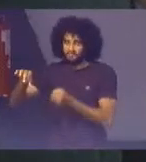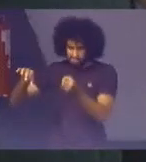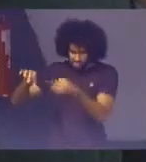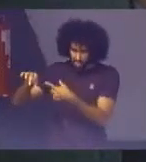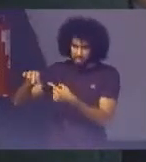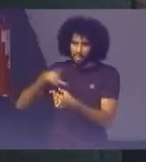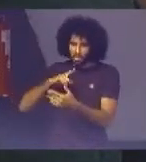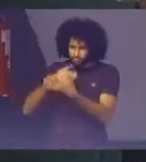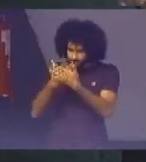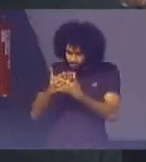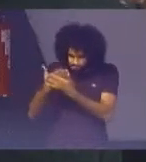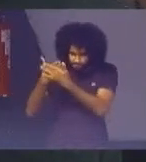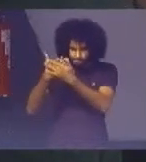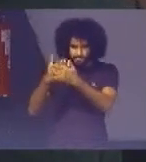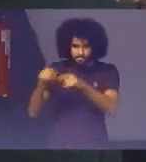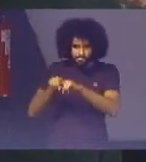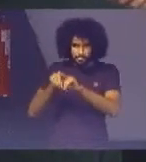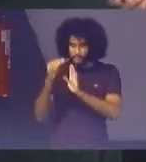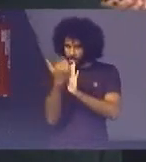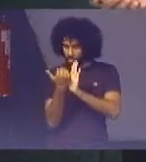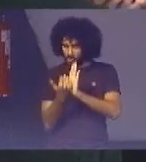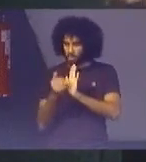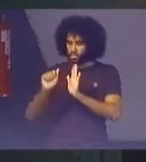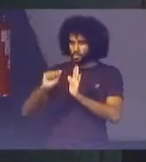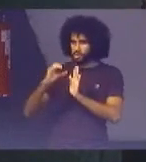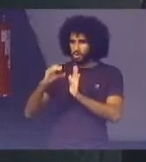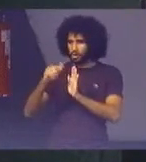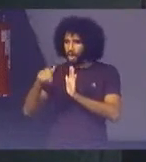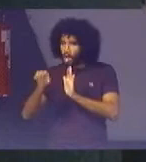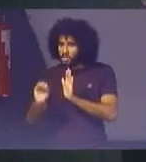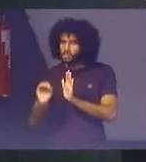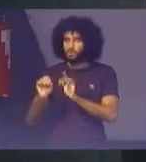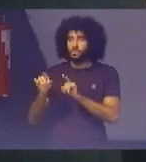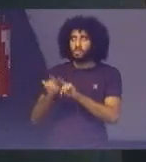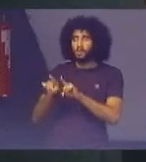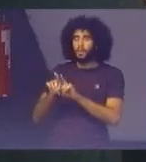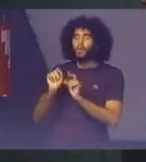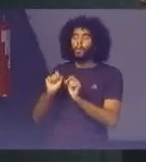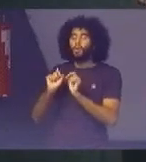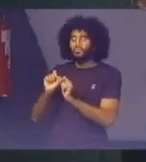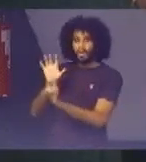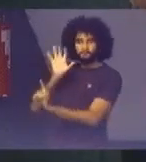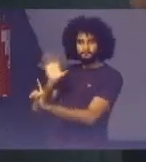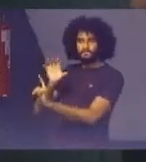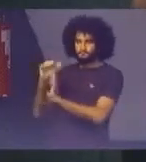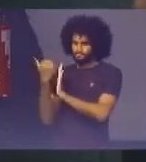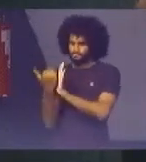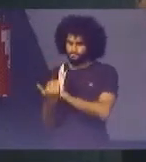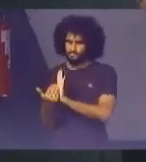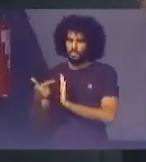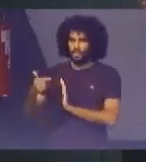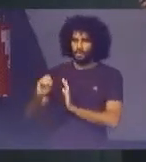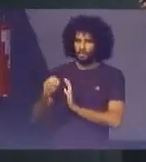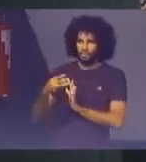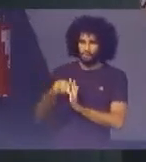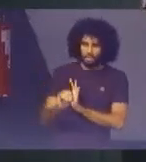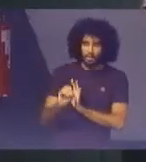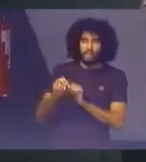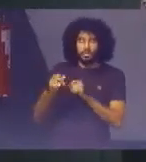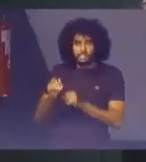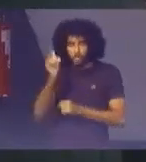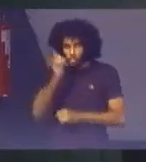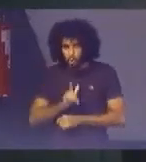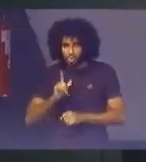De caso E plano De ação Com indicadores De impacto Relacionados A agenda 2030 Se nós conseguirmos Aprovar a meta